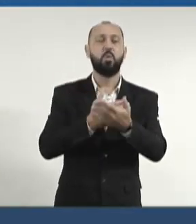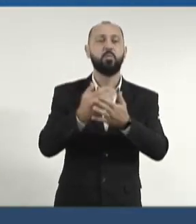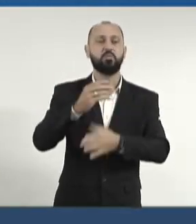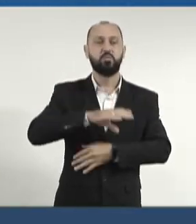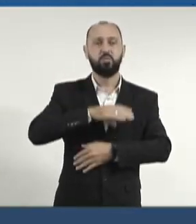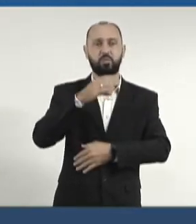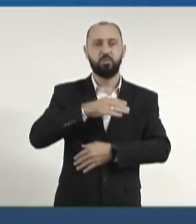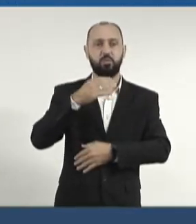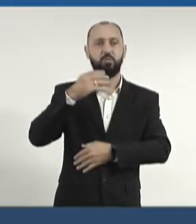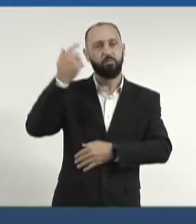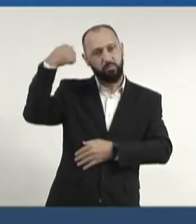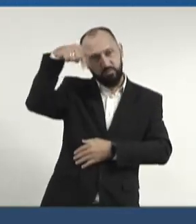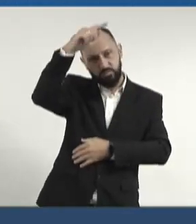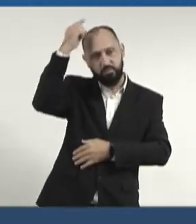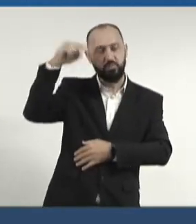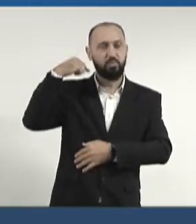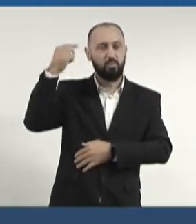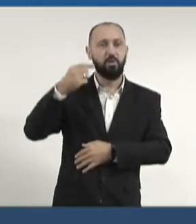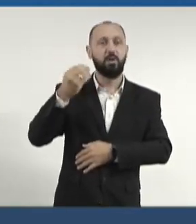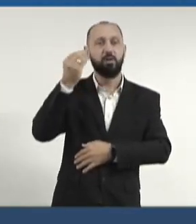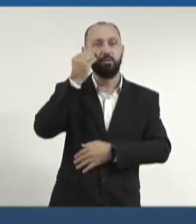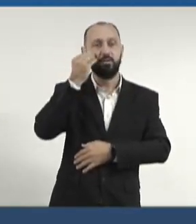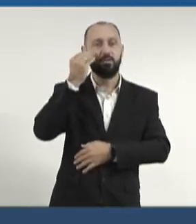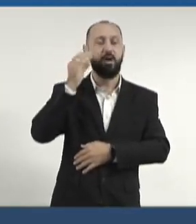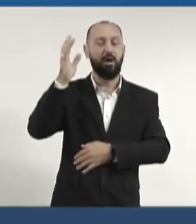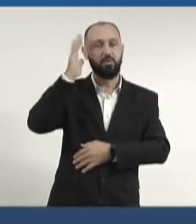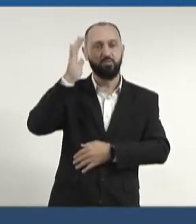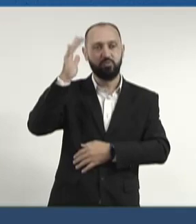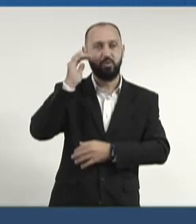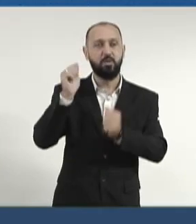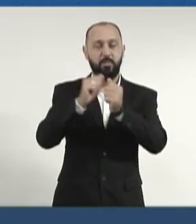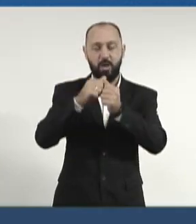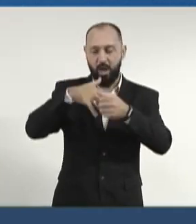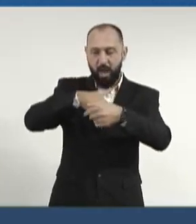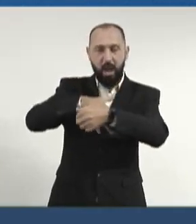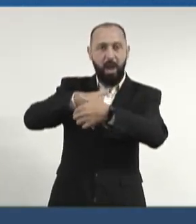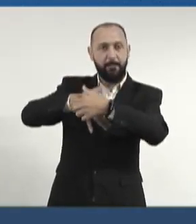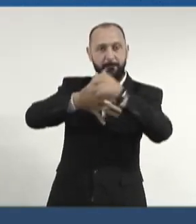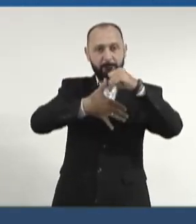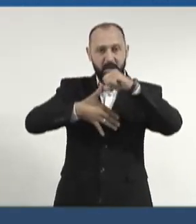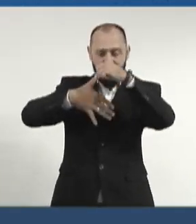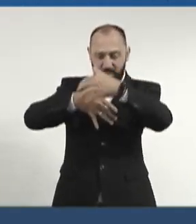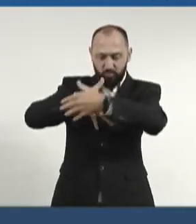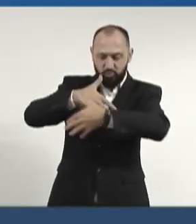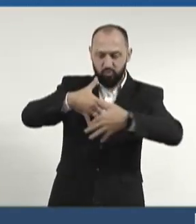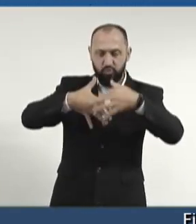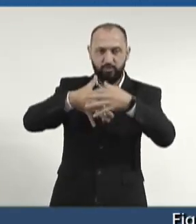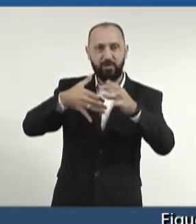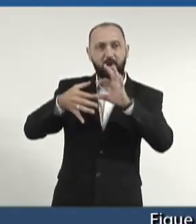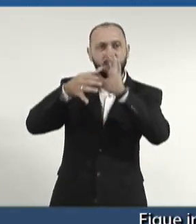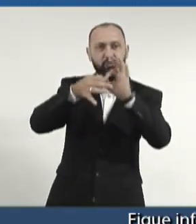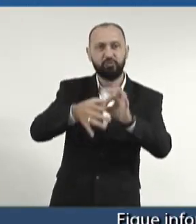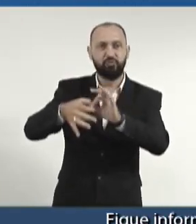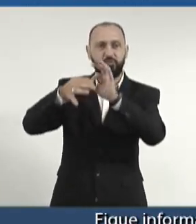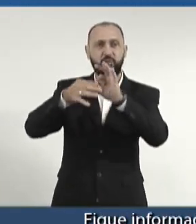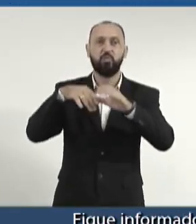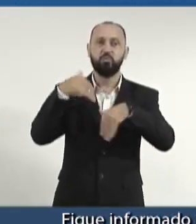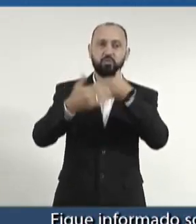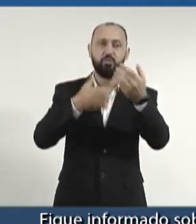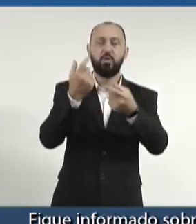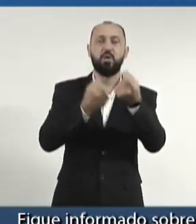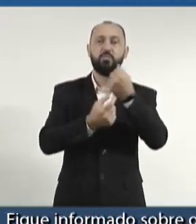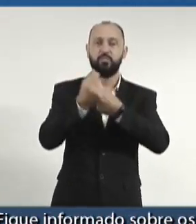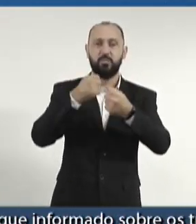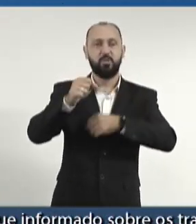como santos loucos a sonhar com a integração da América do Sul, que vai elevar em outro patamar a história do desenvolvimento